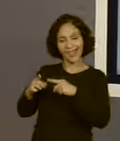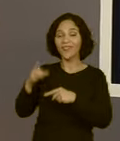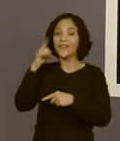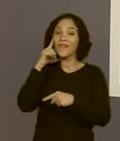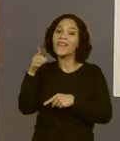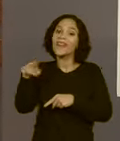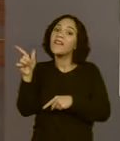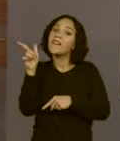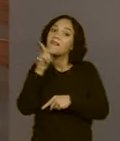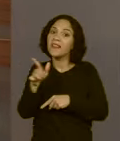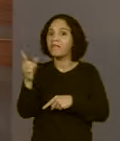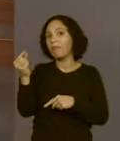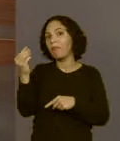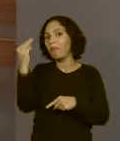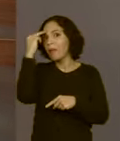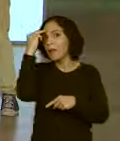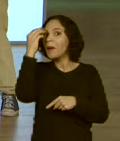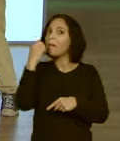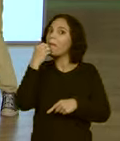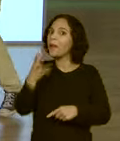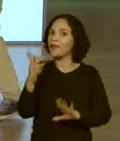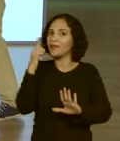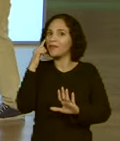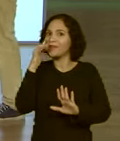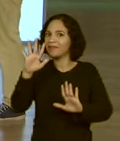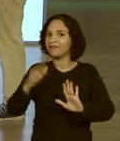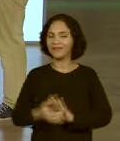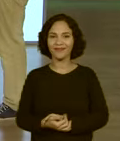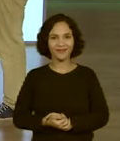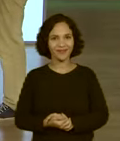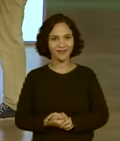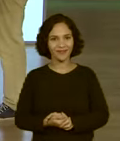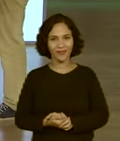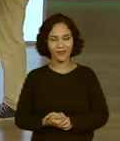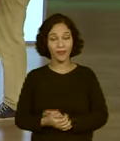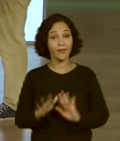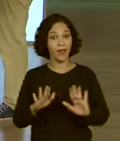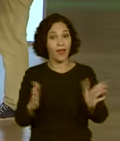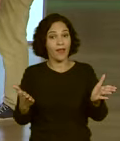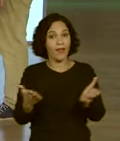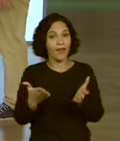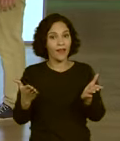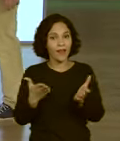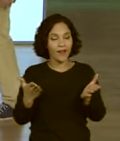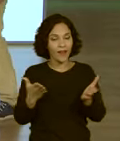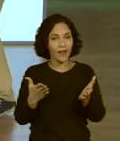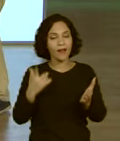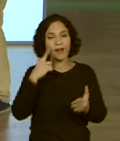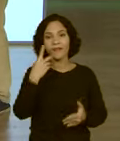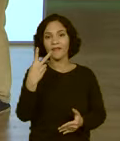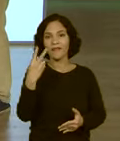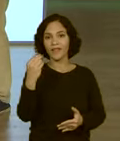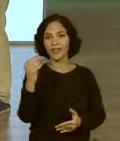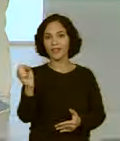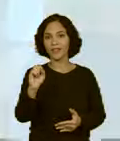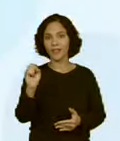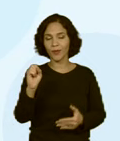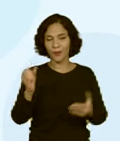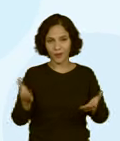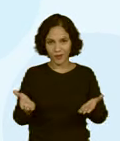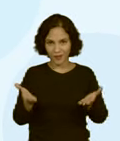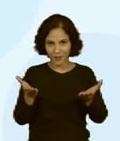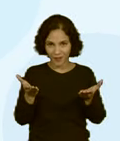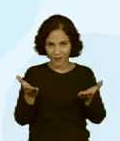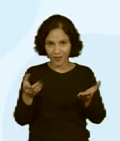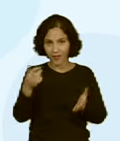e vamos ver se ele tem uma boa memória. Vamos lá. Bom, então agora, 20 segundos, tá?